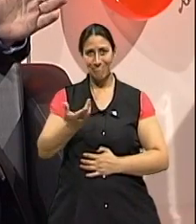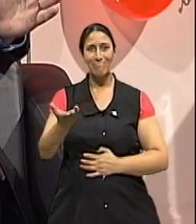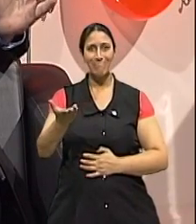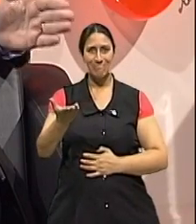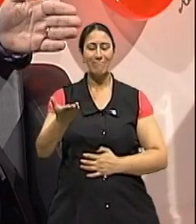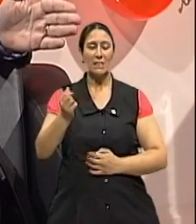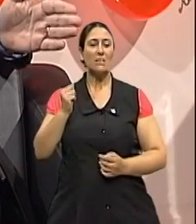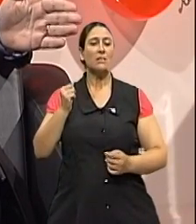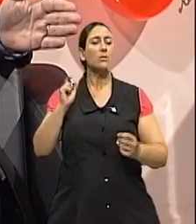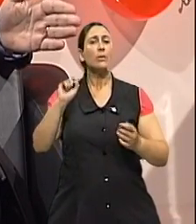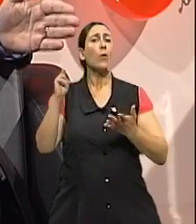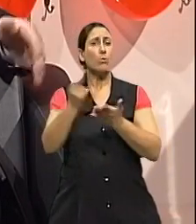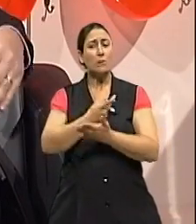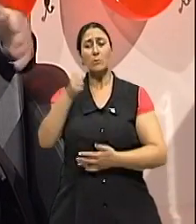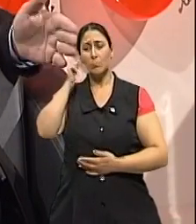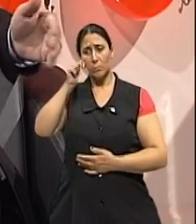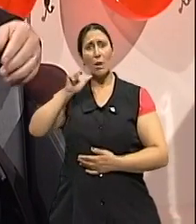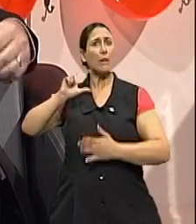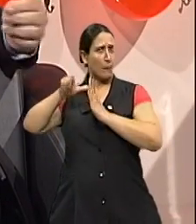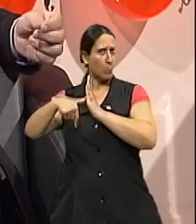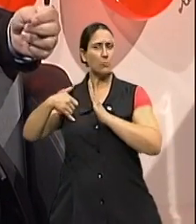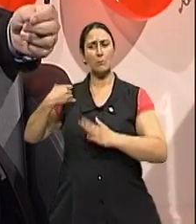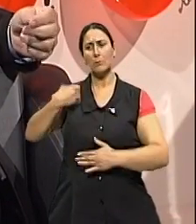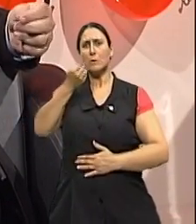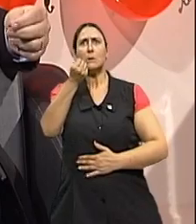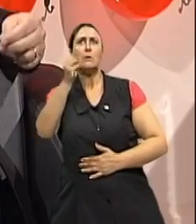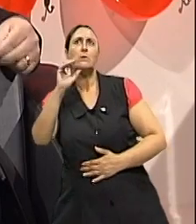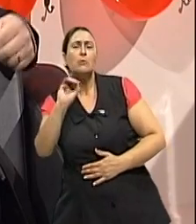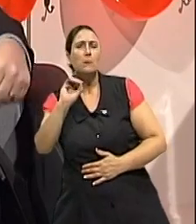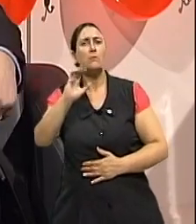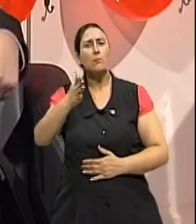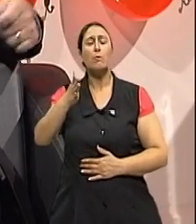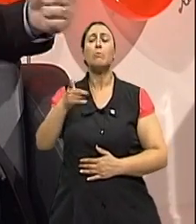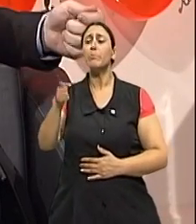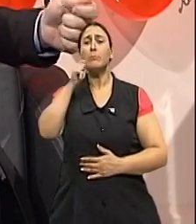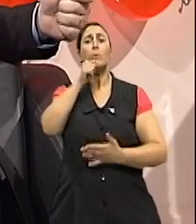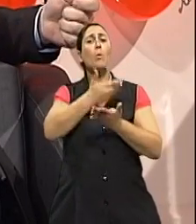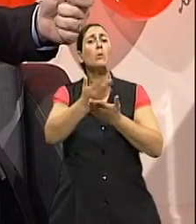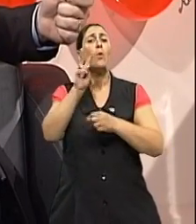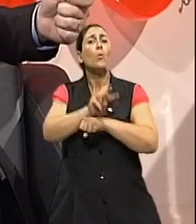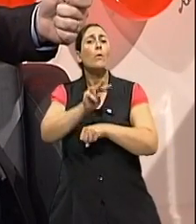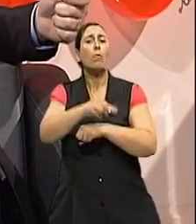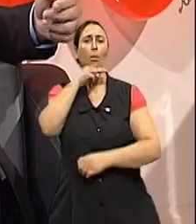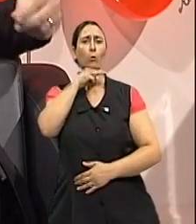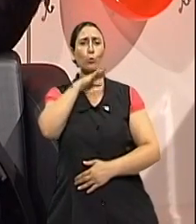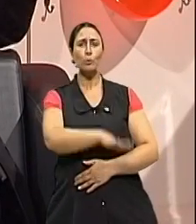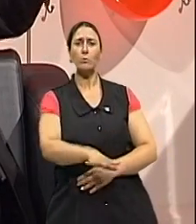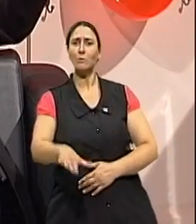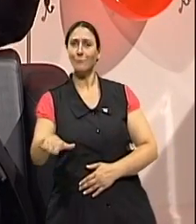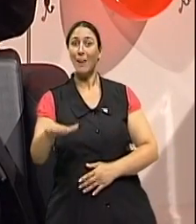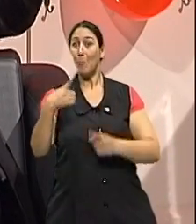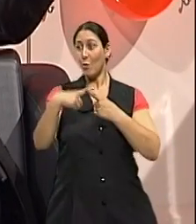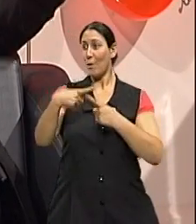elas também nessa faixa etária, então, já com seus 60 anos de idade, mas cuidando dos netos, né, que a